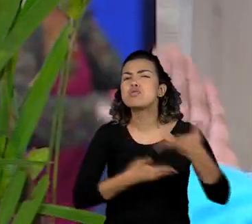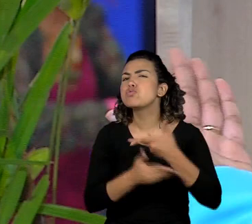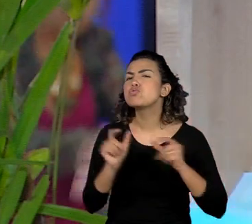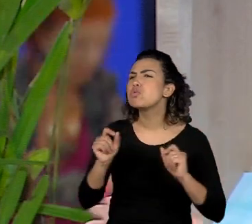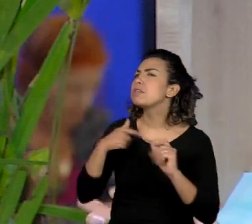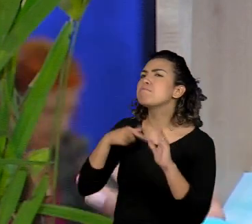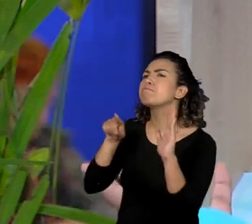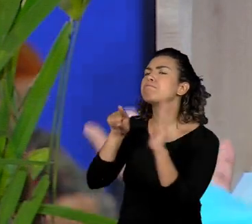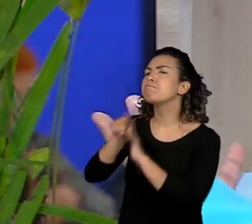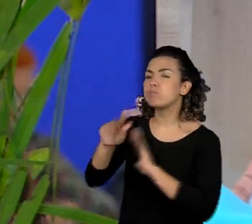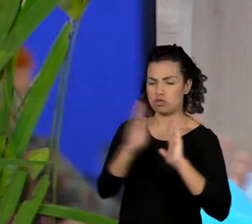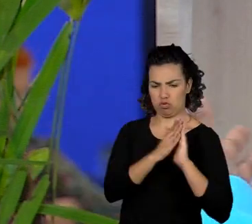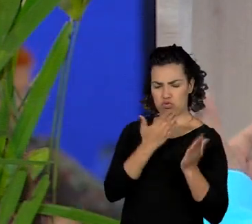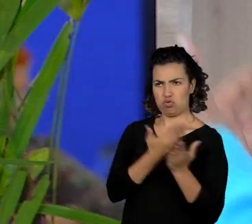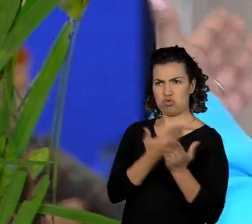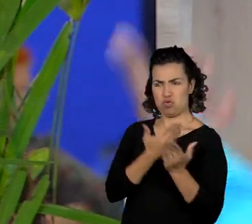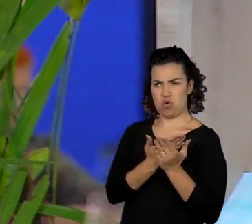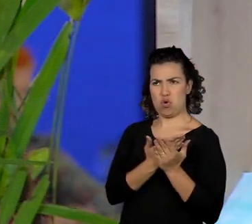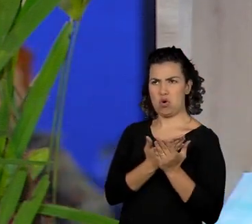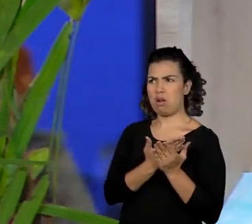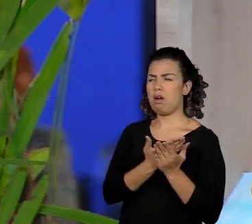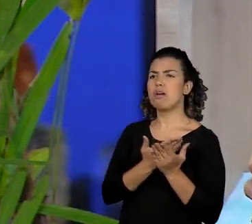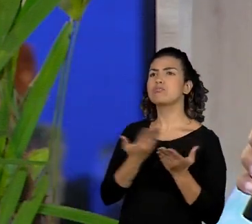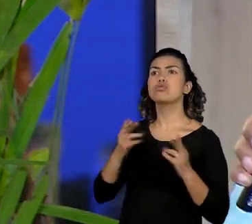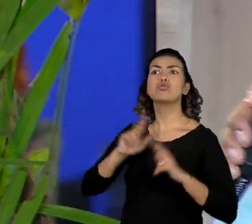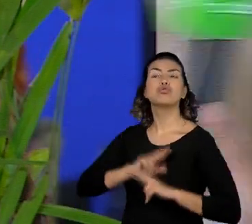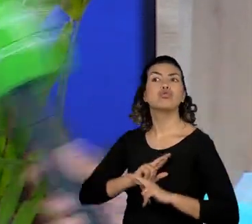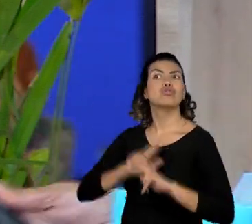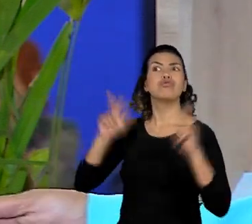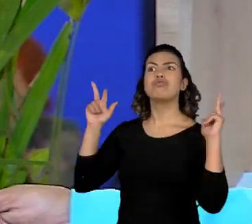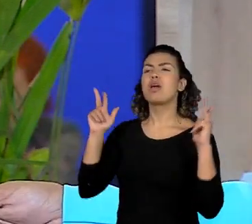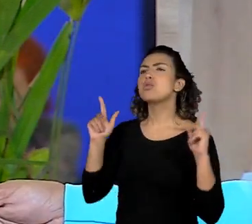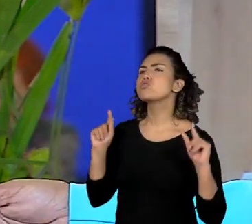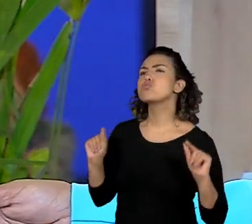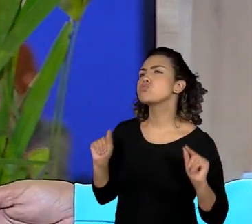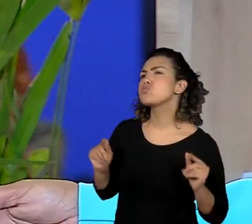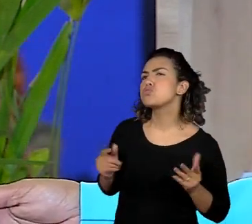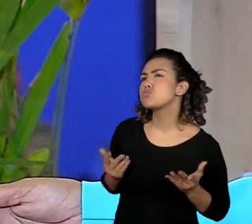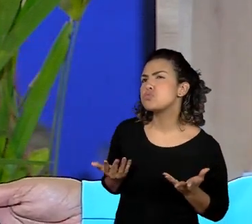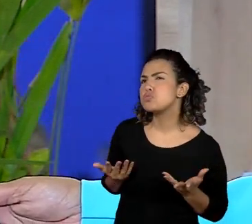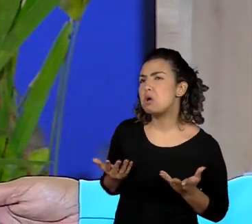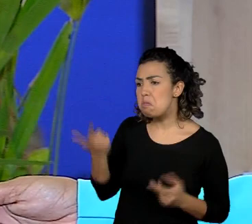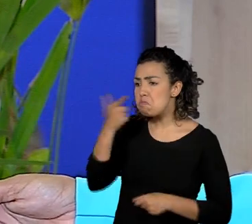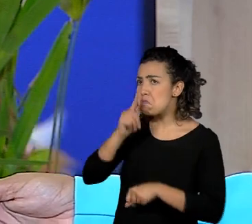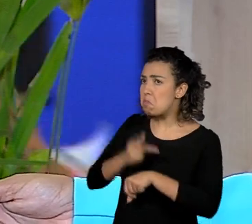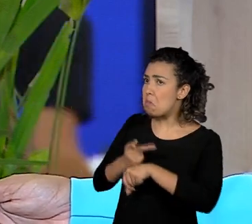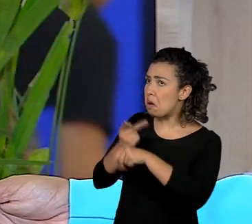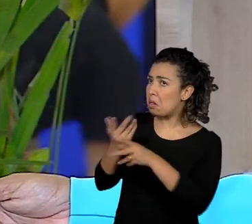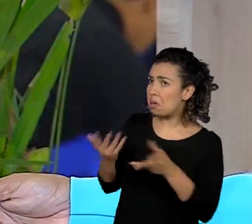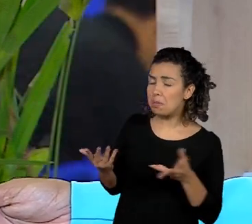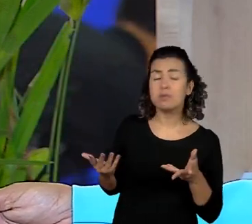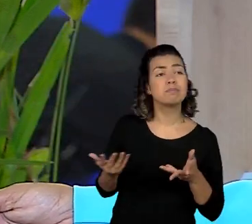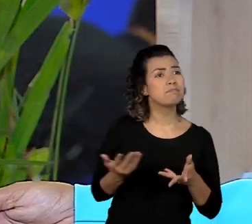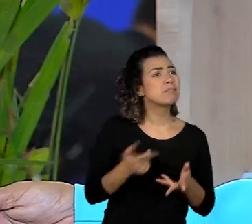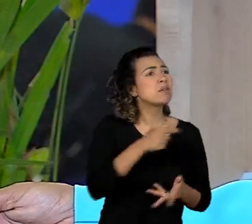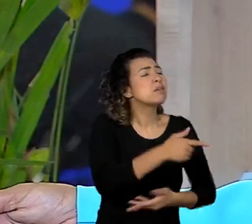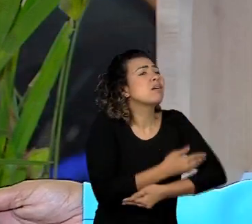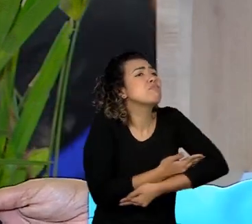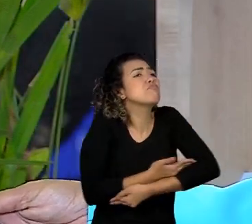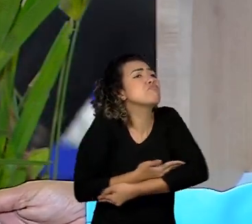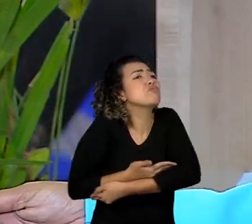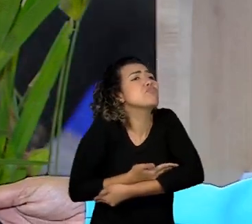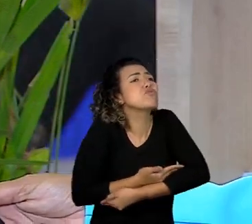o diferencial da escola de vocês pra receber esse reconhecimento? A gente acolhe as crianças desde o primeiro, desde o